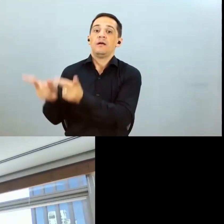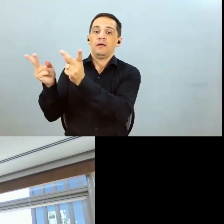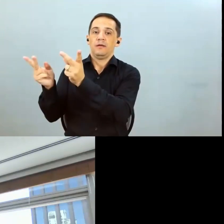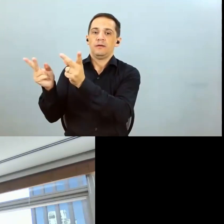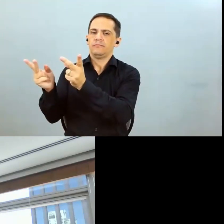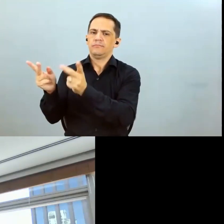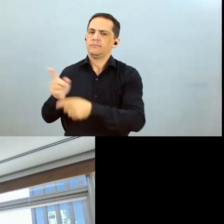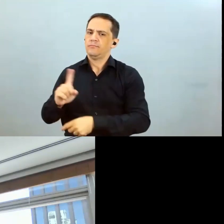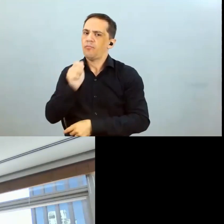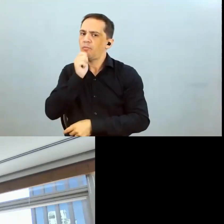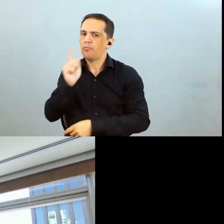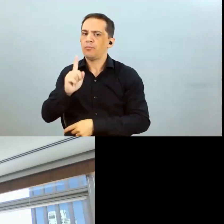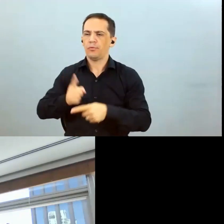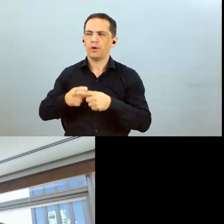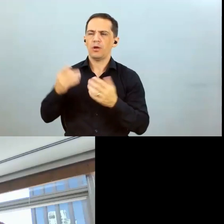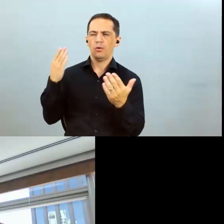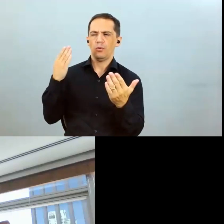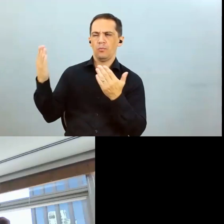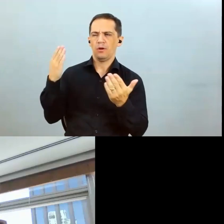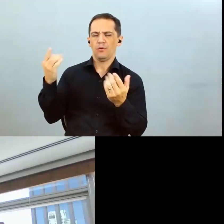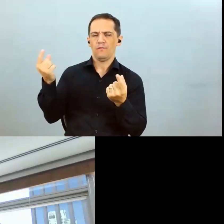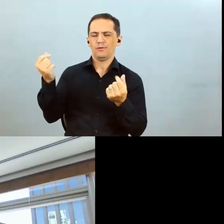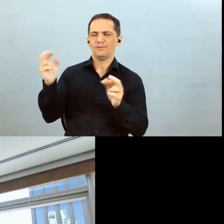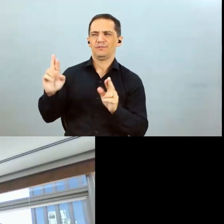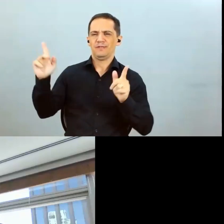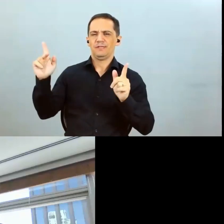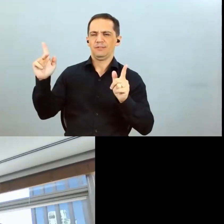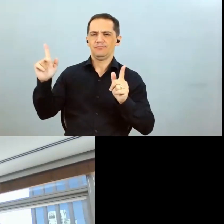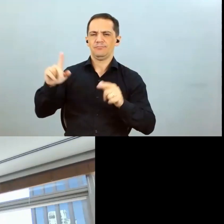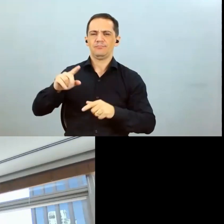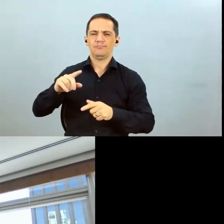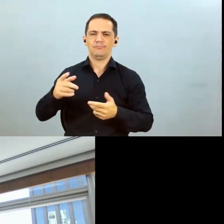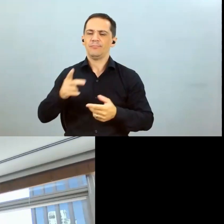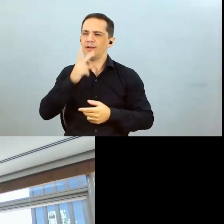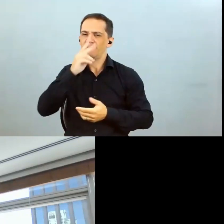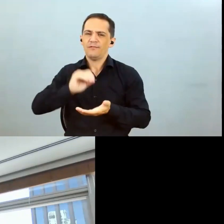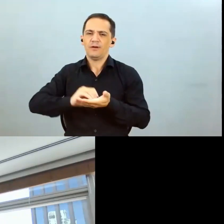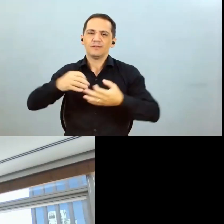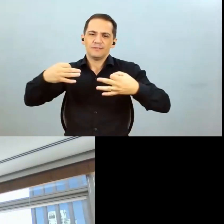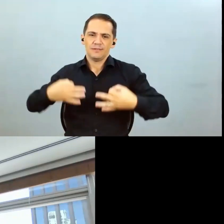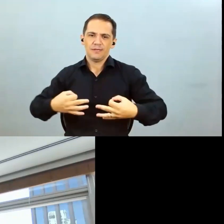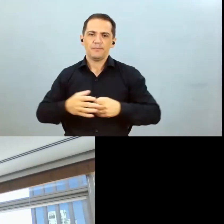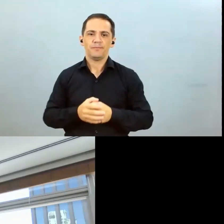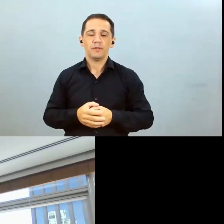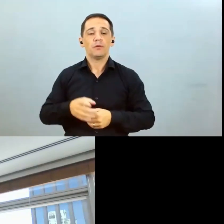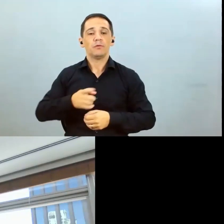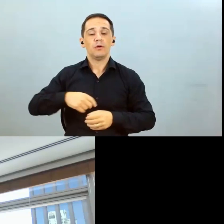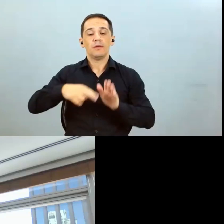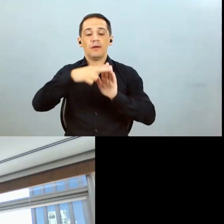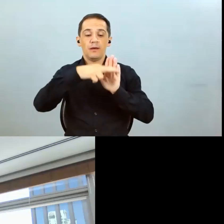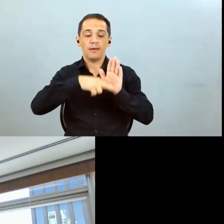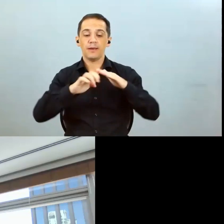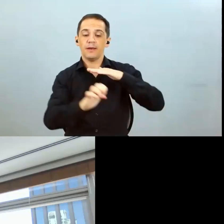comparação com o mercado internacional. Nós temos uma política de rede da companhia, nós estamos seguindo ela dentro dos limites